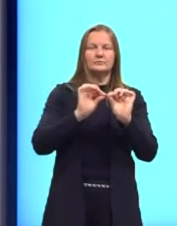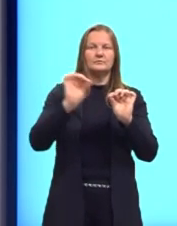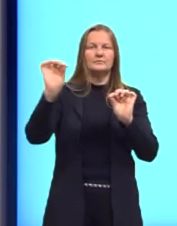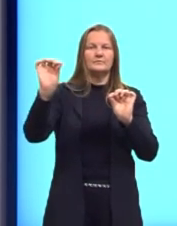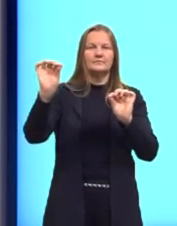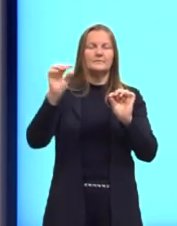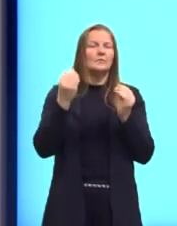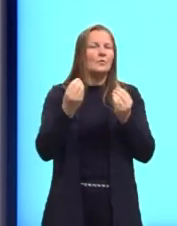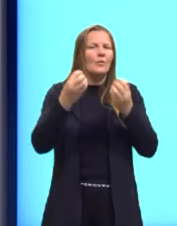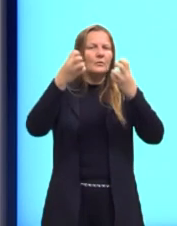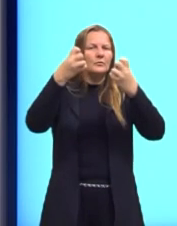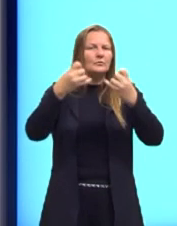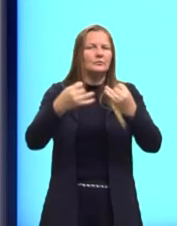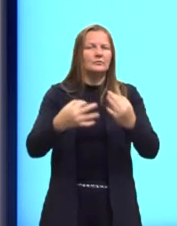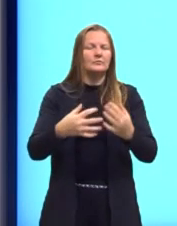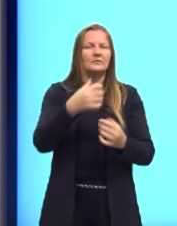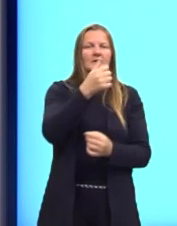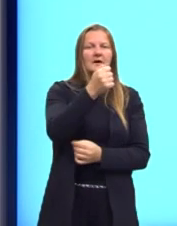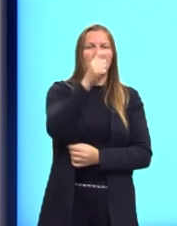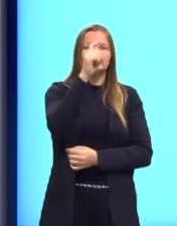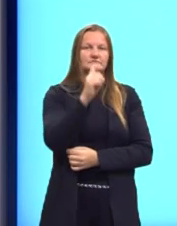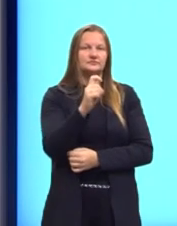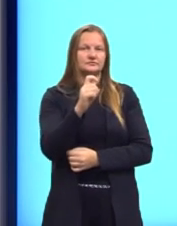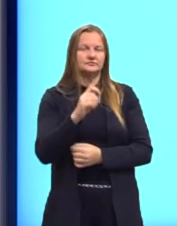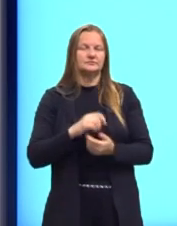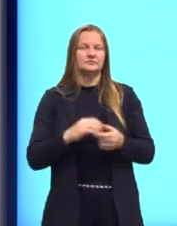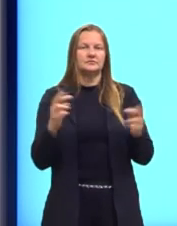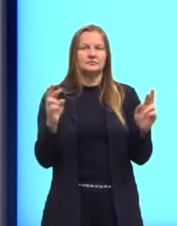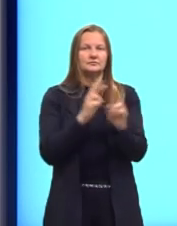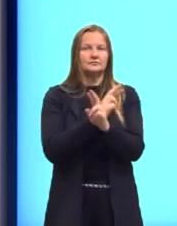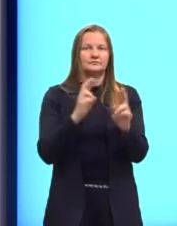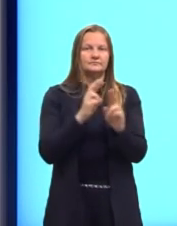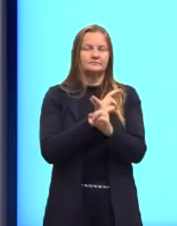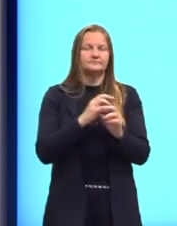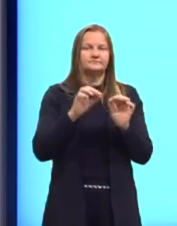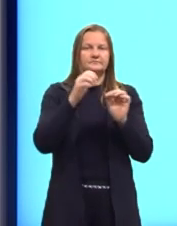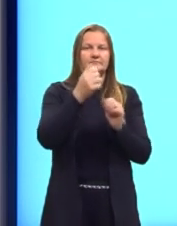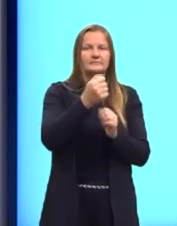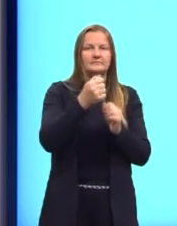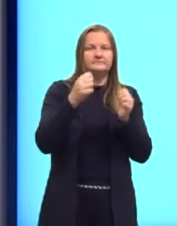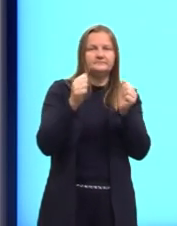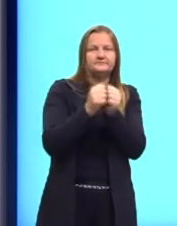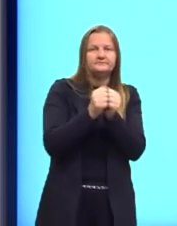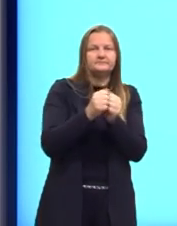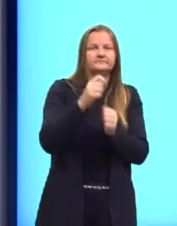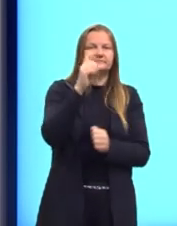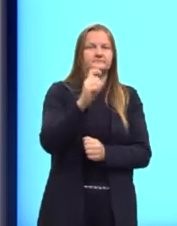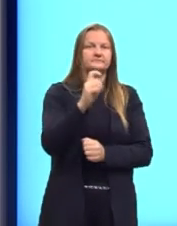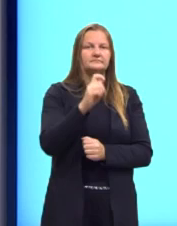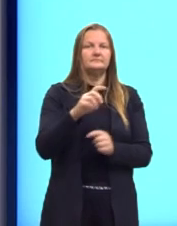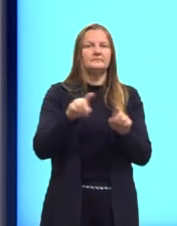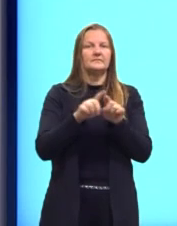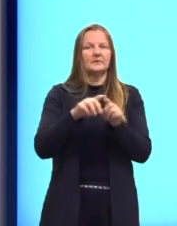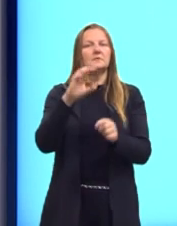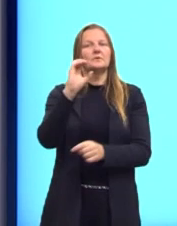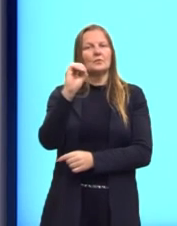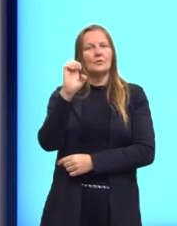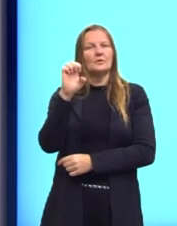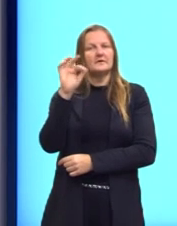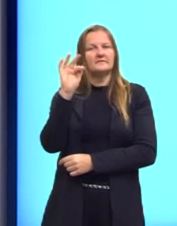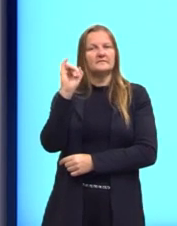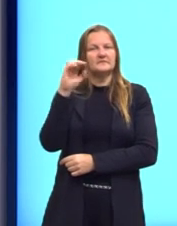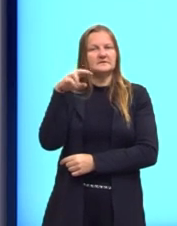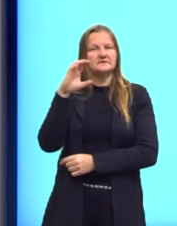coeficiente A de x, então o valor que acompanha o x, ele também é chamado de coeficiente